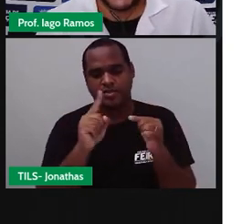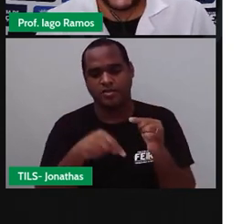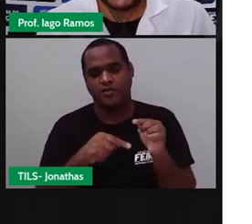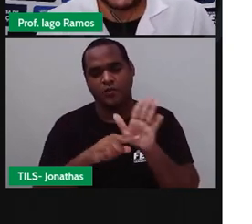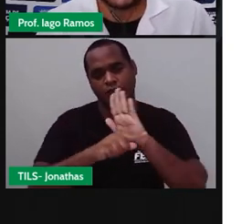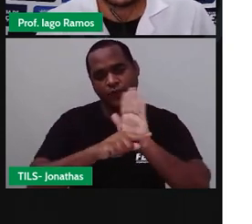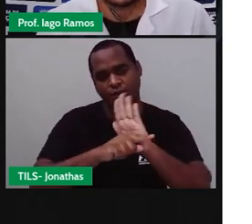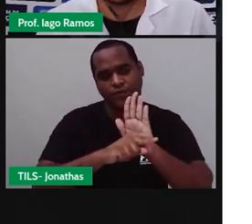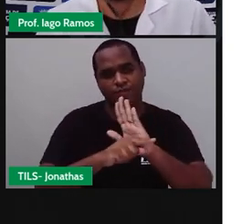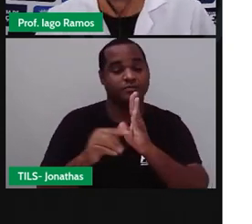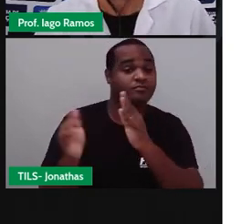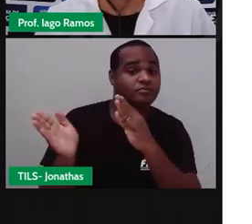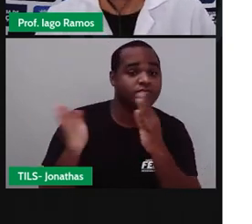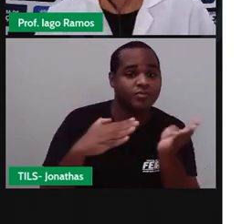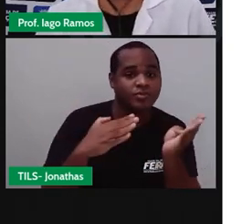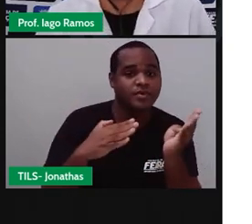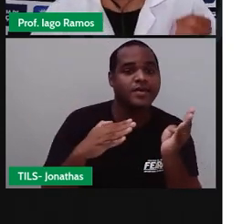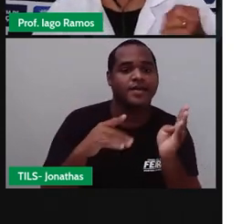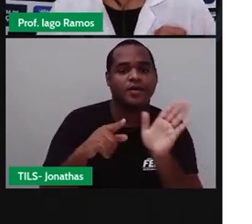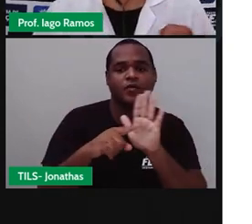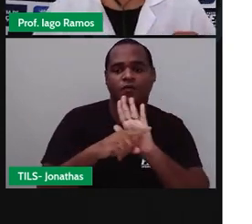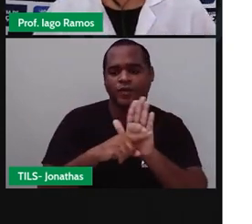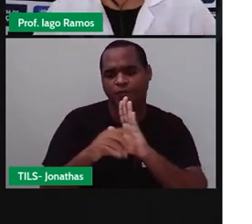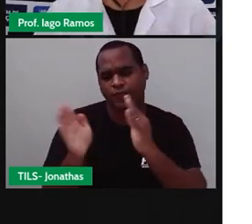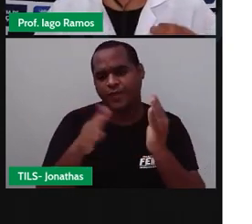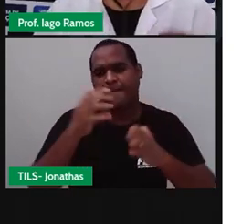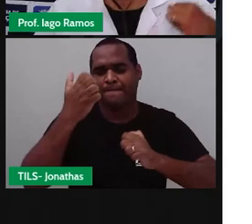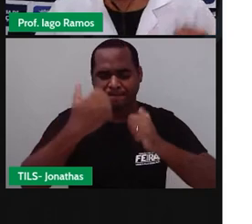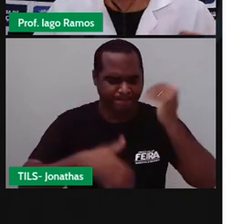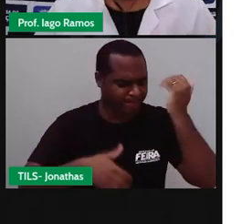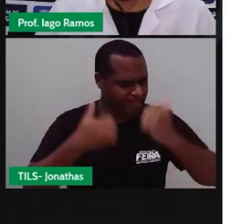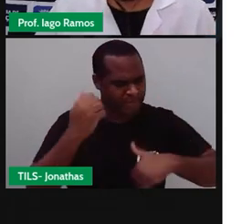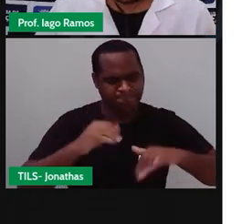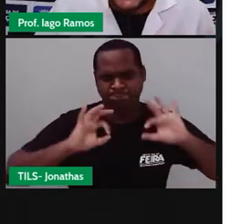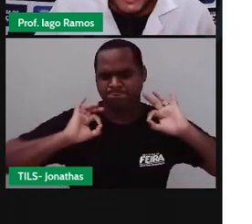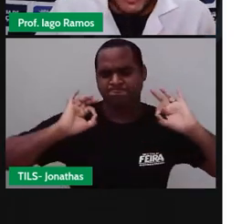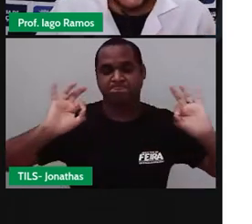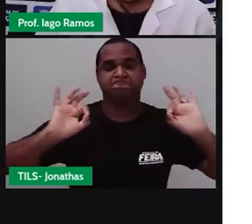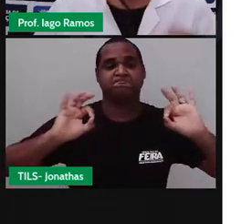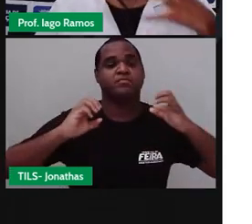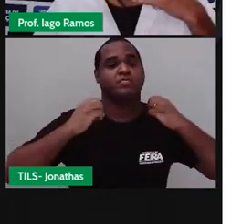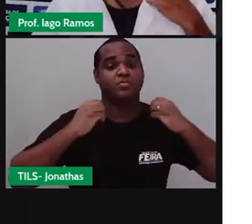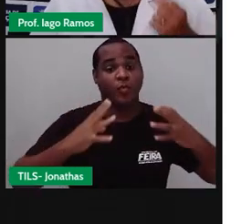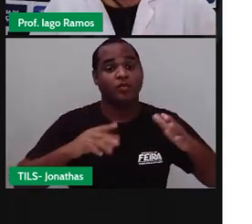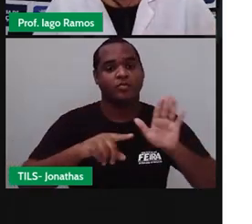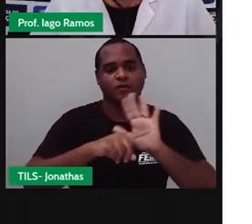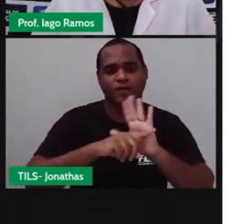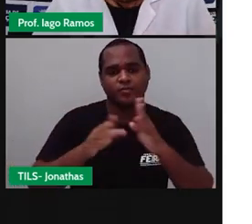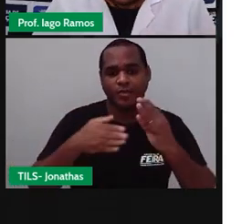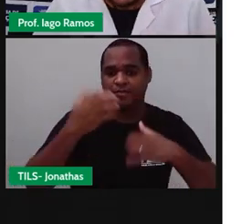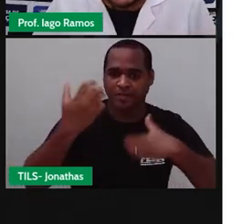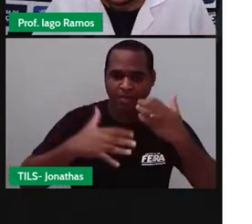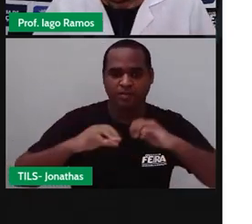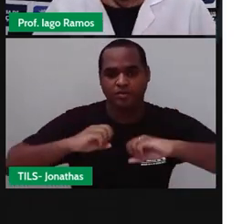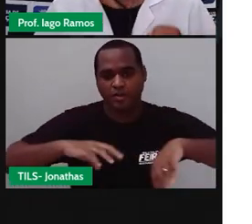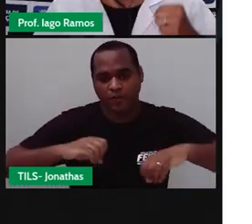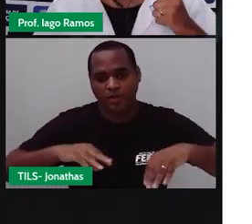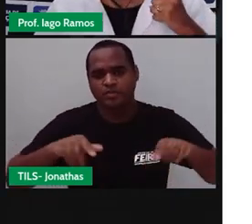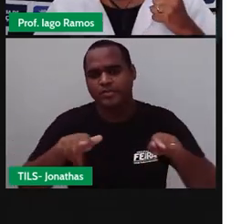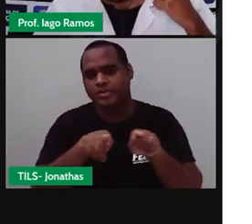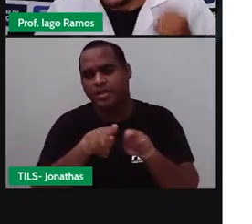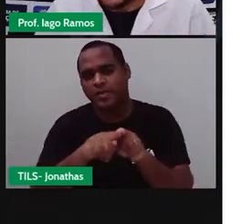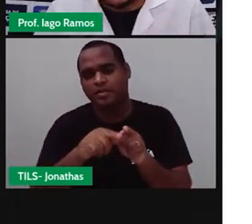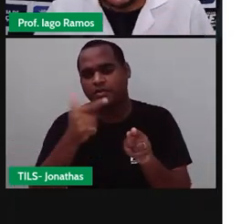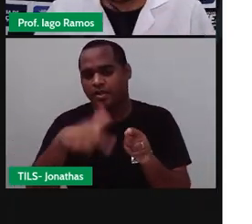um vídeo, tá? Nesse vídeo tem uma explicação muito bacana, além da minha aqui da aula, tem uma